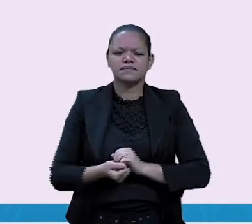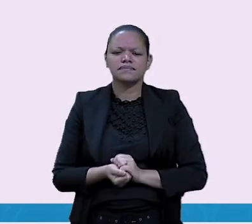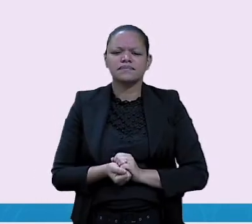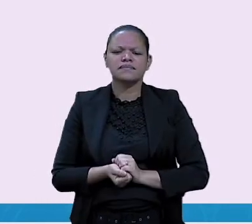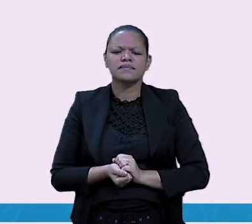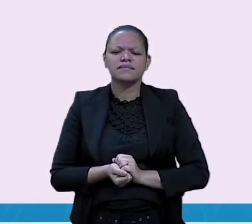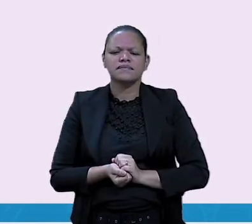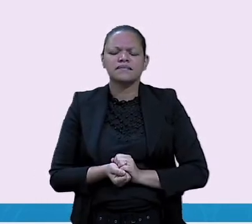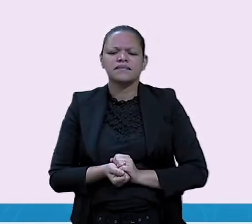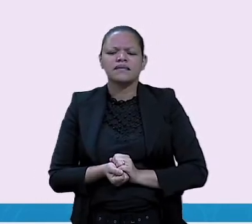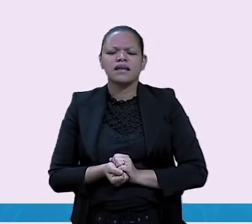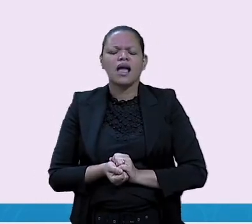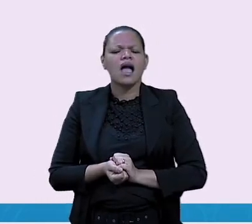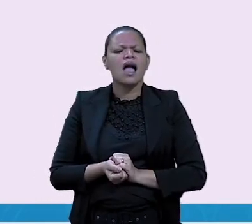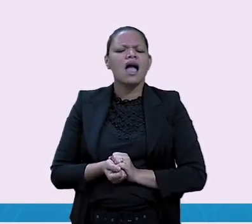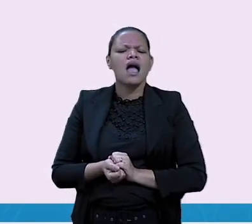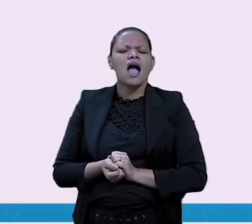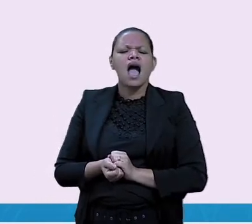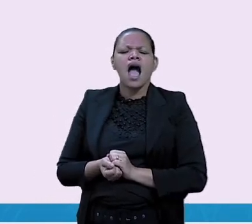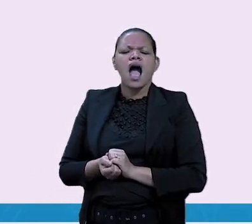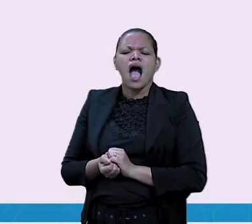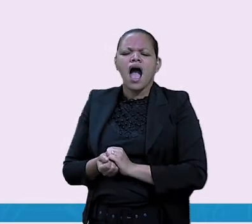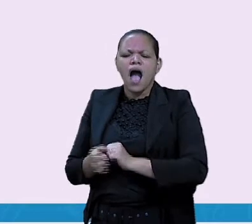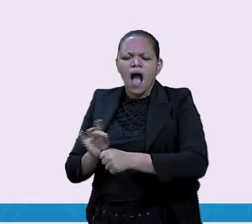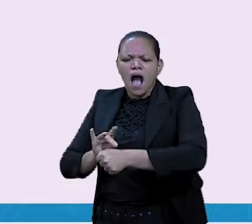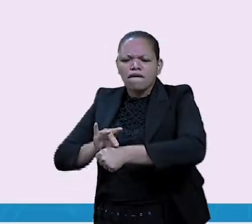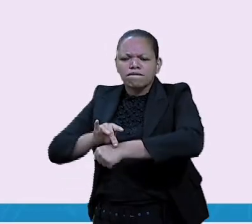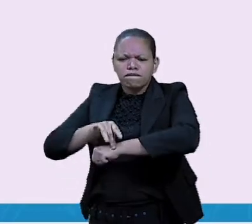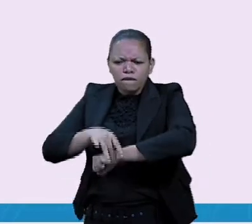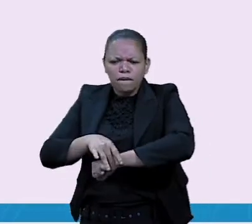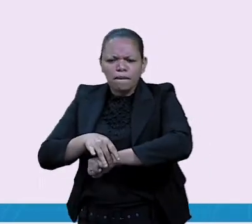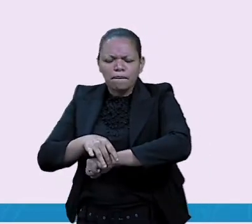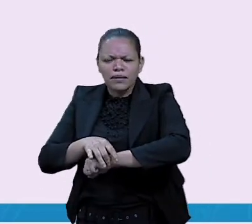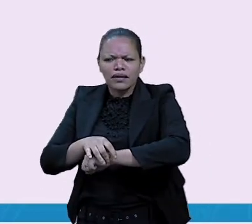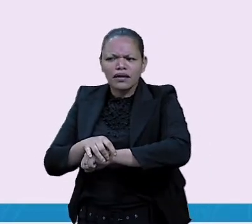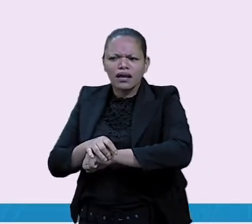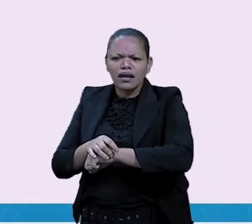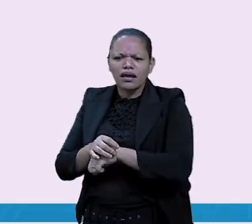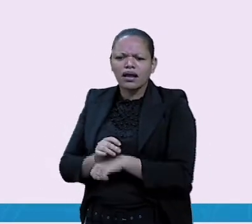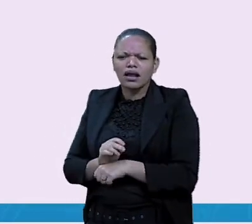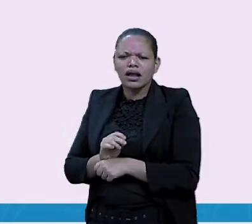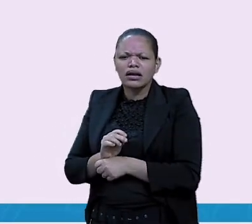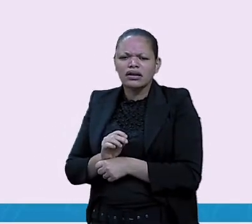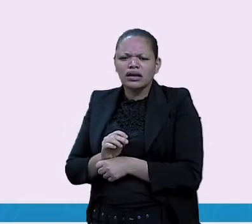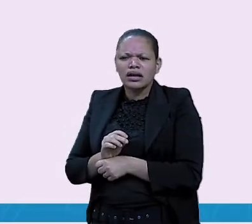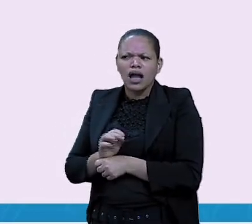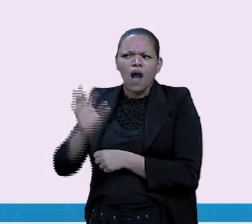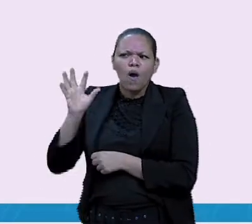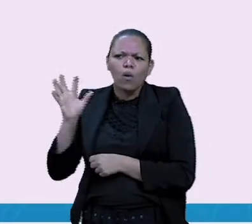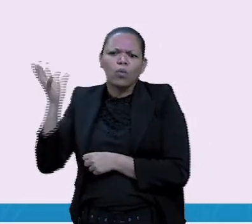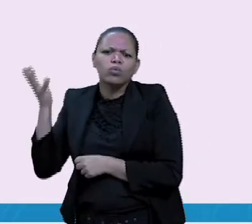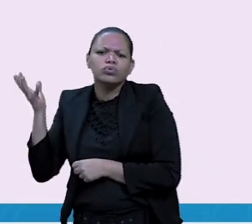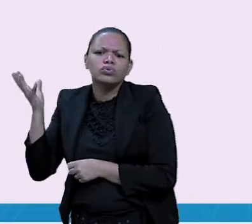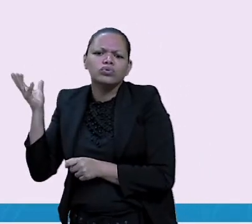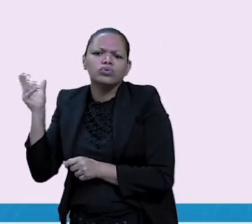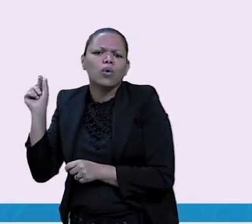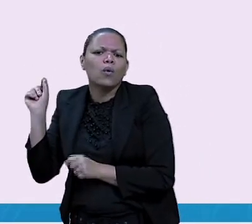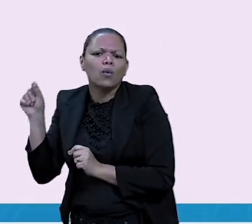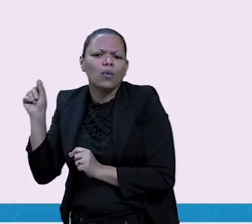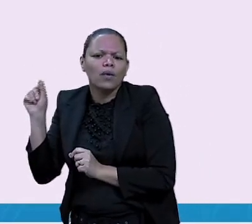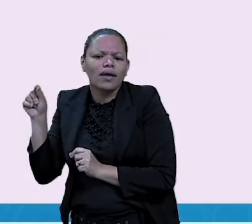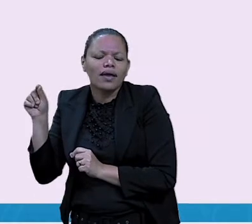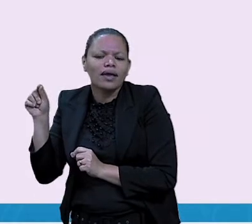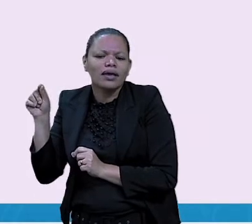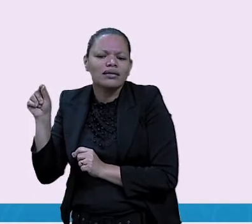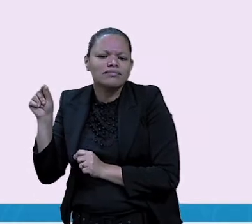com a formiga se a pomba não estivesse ali? Gente, você já pensou se a pomba não estivesse ali naquele galho?